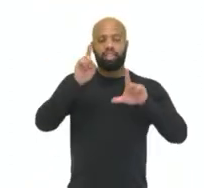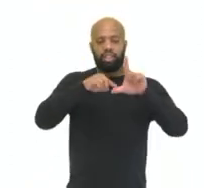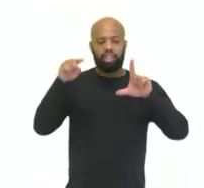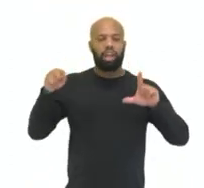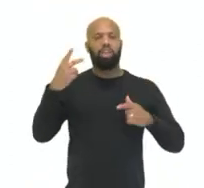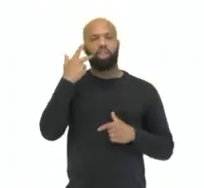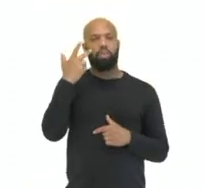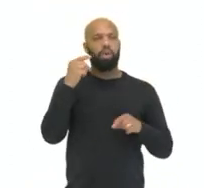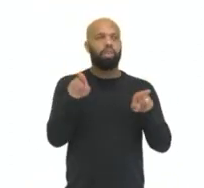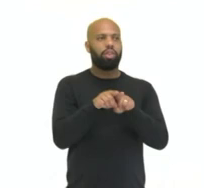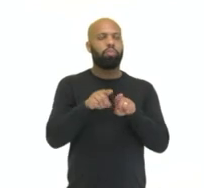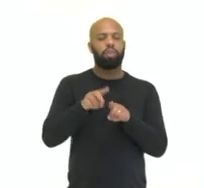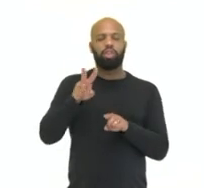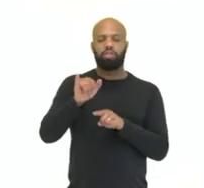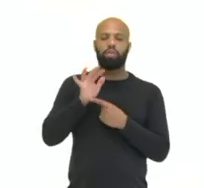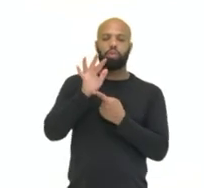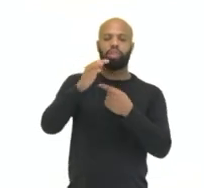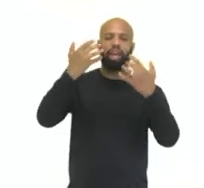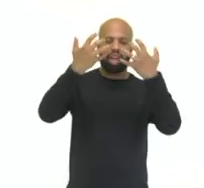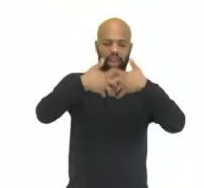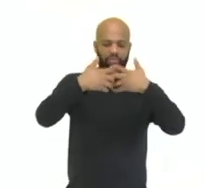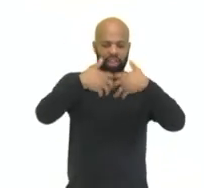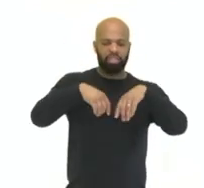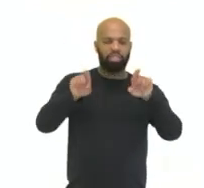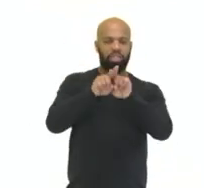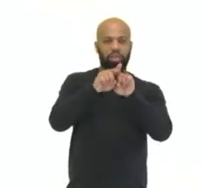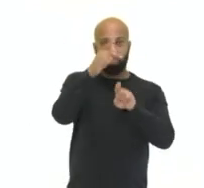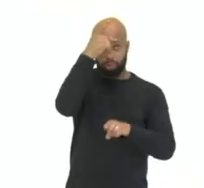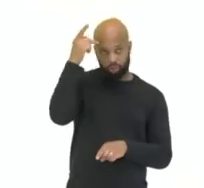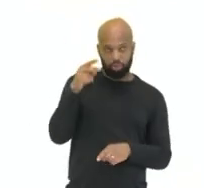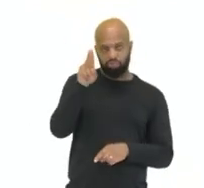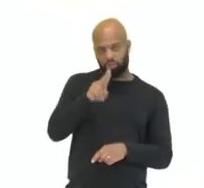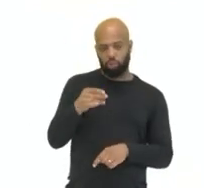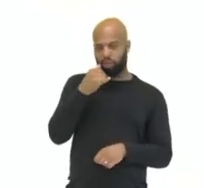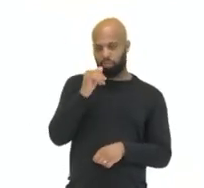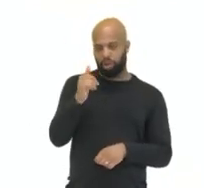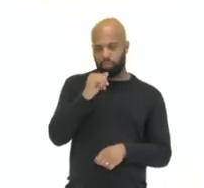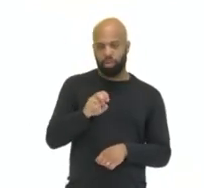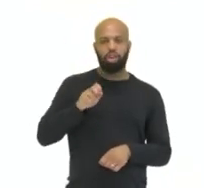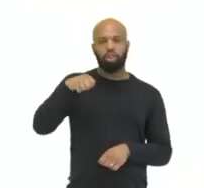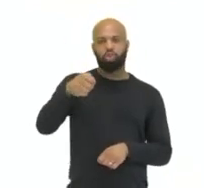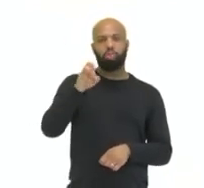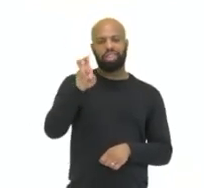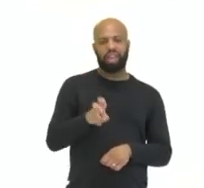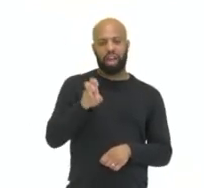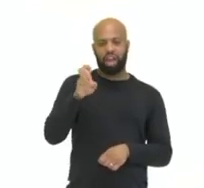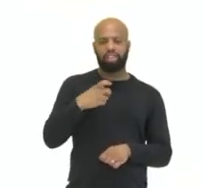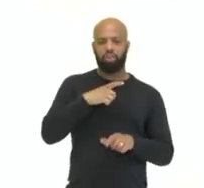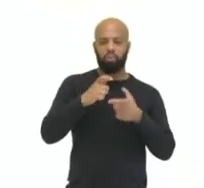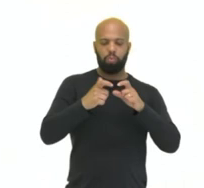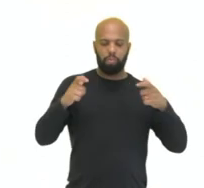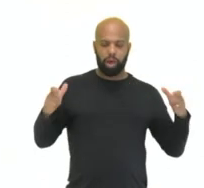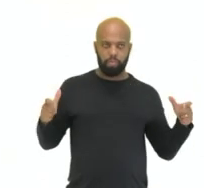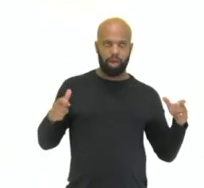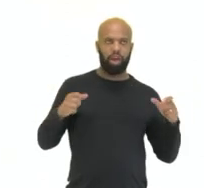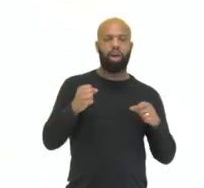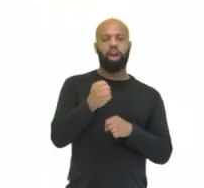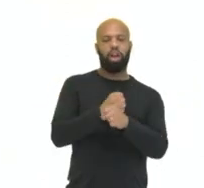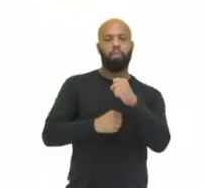comuns para também trazer uma reflexão para o consumidor, certo, com relação à taxa de crescimento em relação ao ano passado.